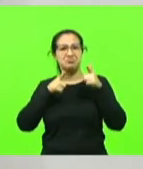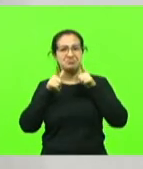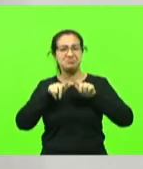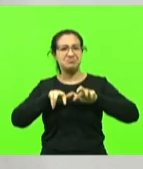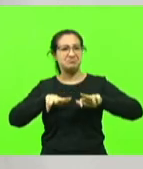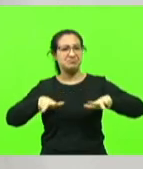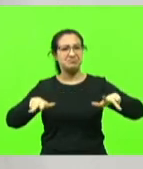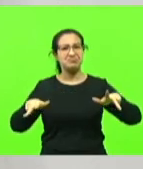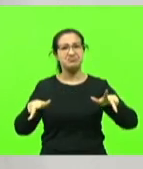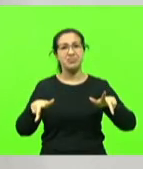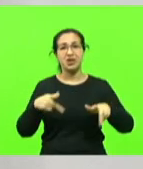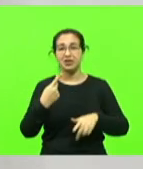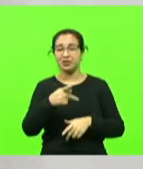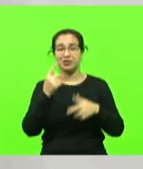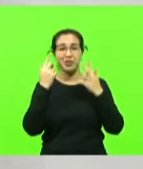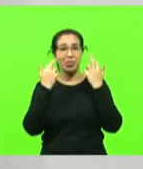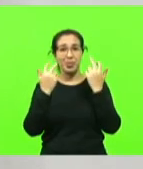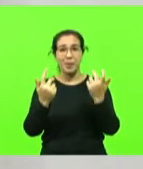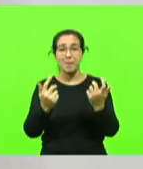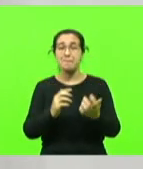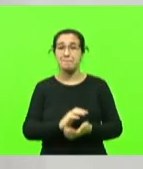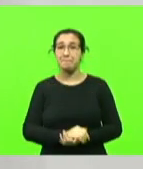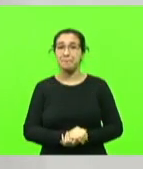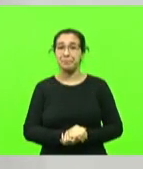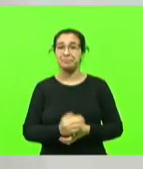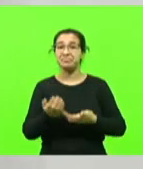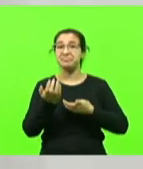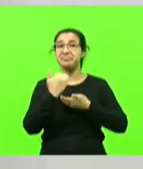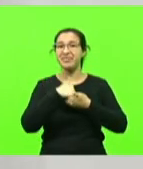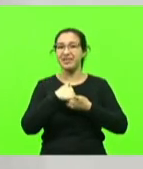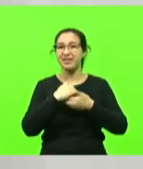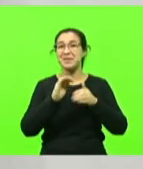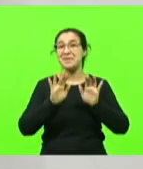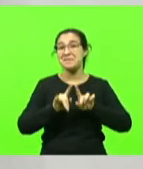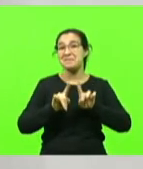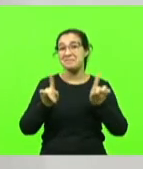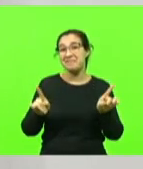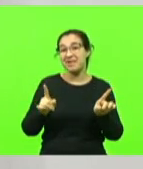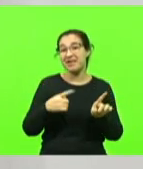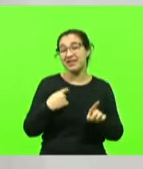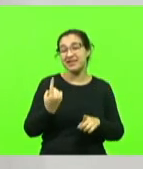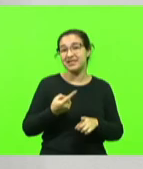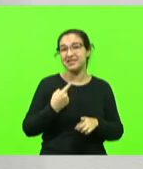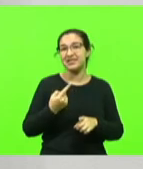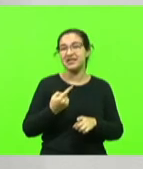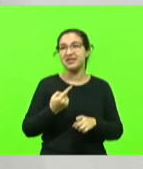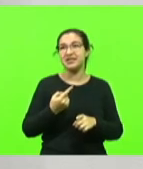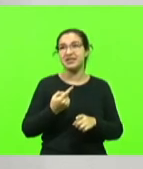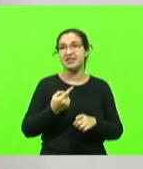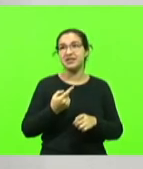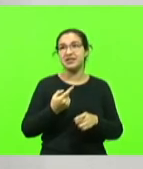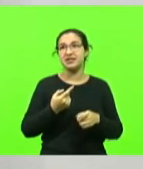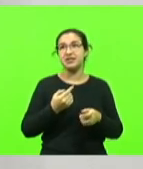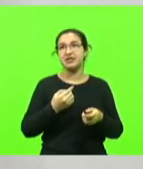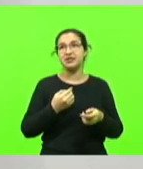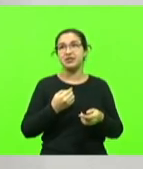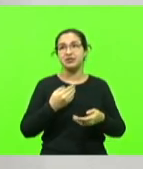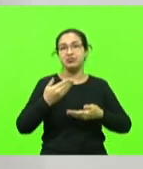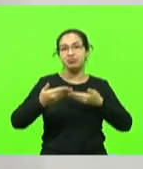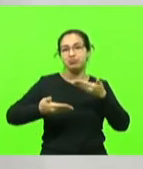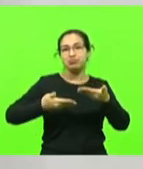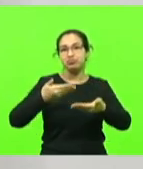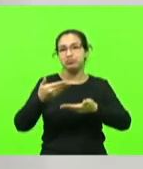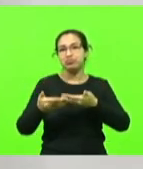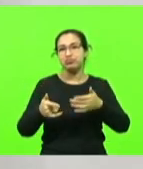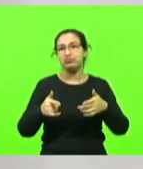mas nos colocou um pouquinho, a gente fez parte um pouquinho de todo esse processo através do ativismo nas